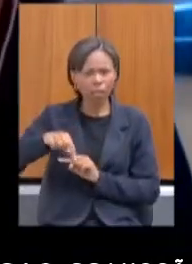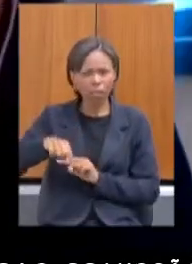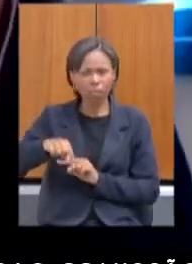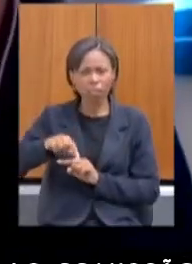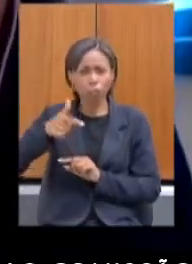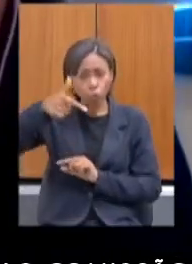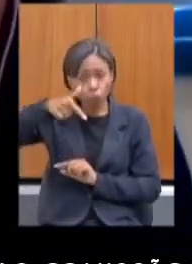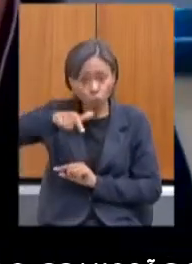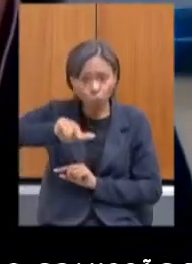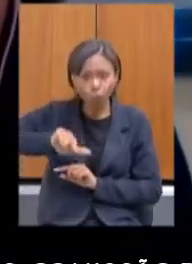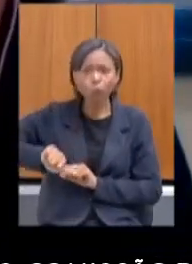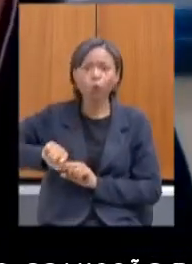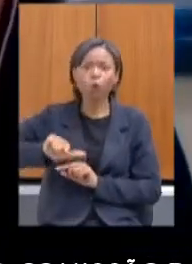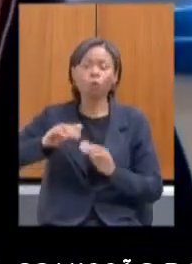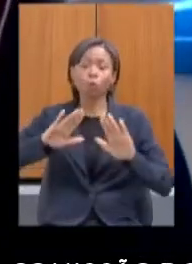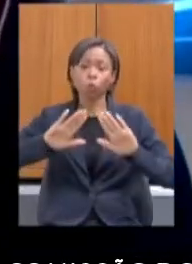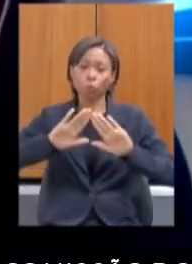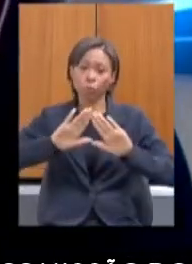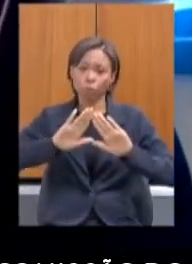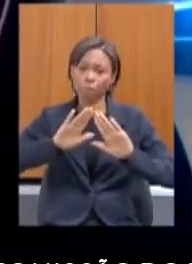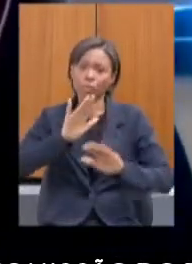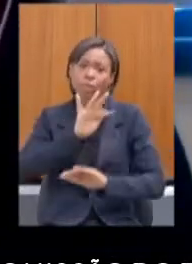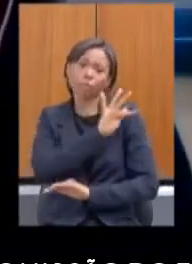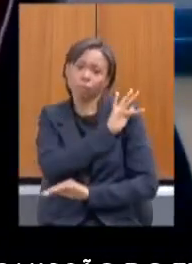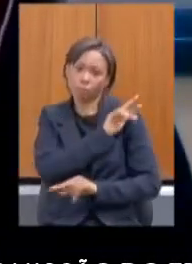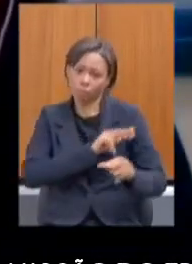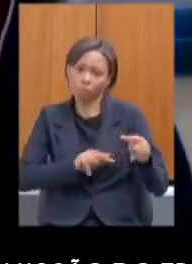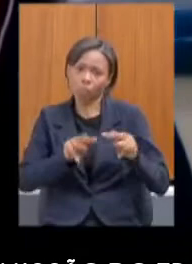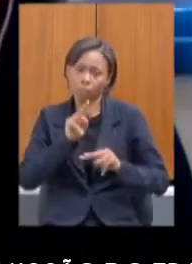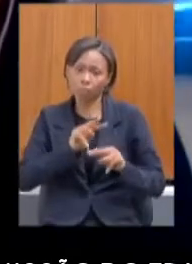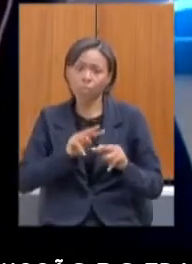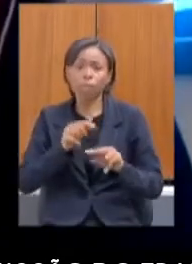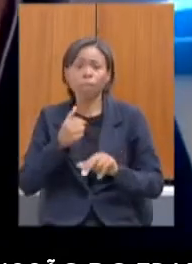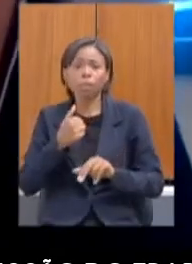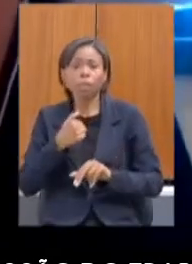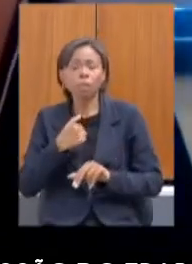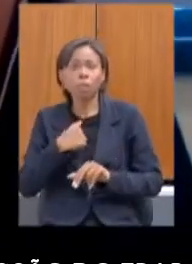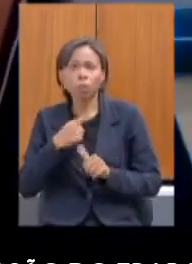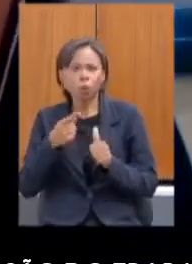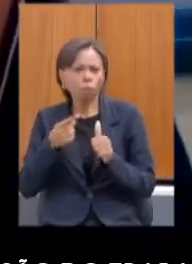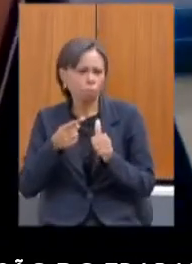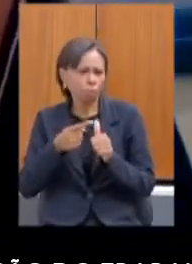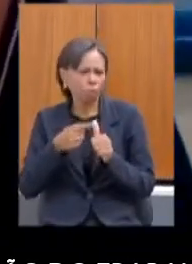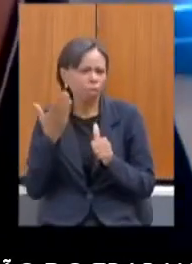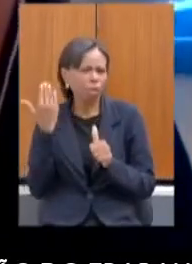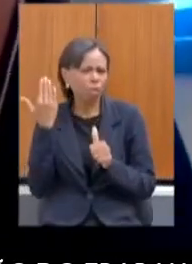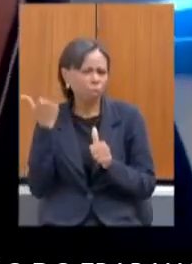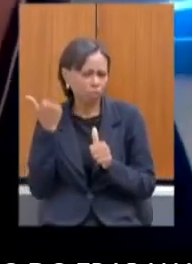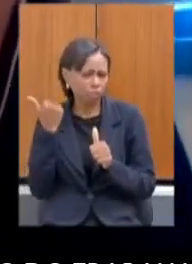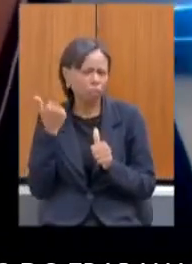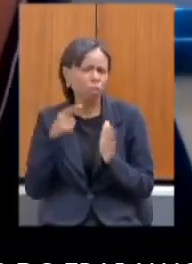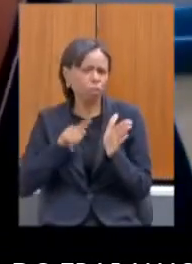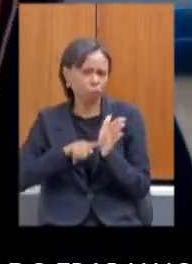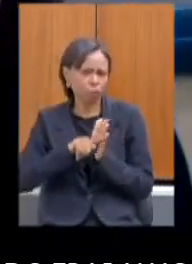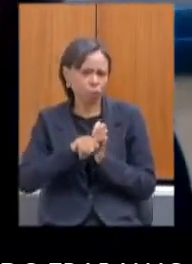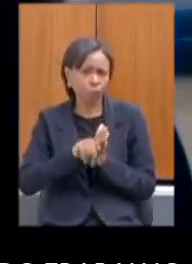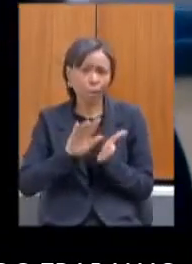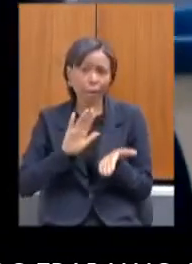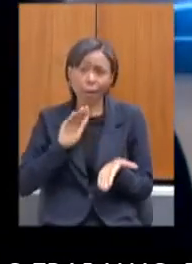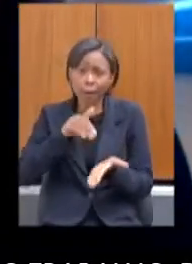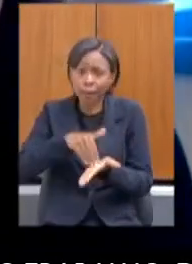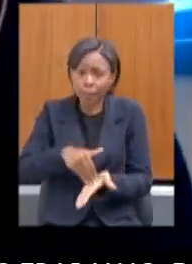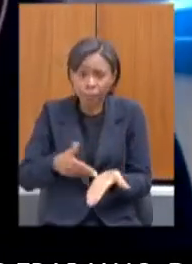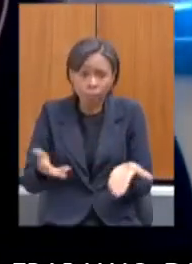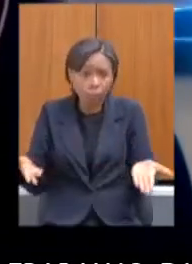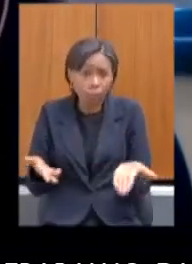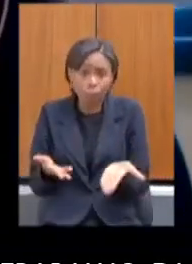edição do Assembleia Fiscaliza essa foi uma pergunta que eu fiz na primeira edição e que até hoje a gente